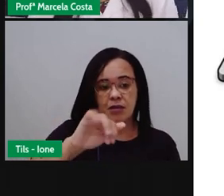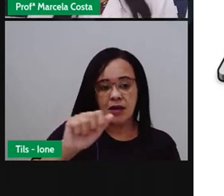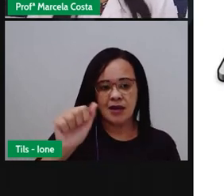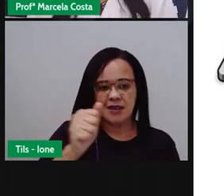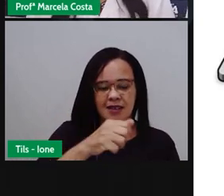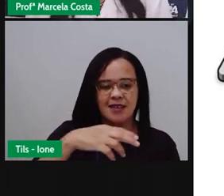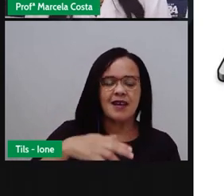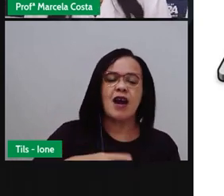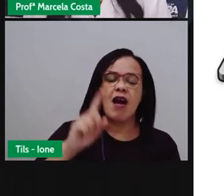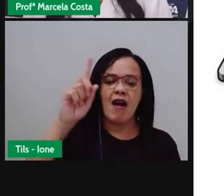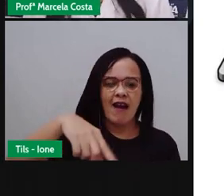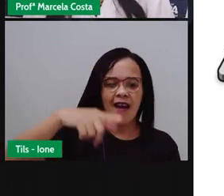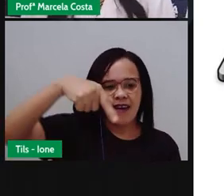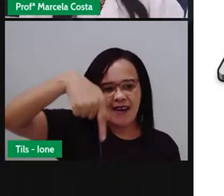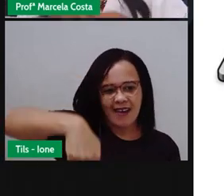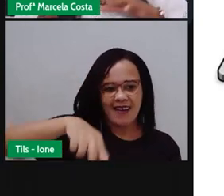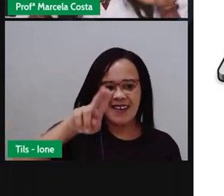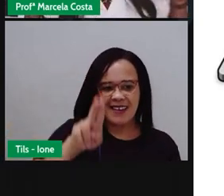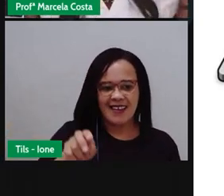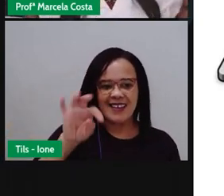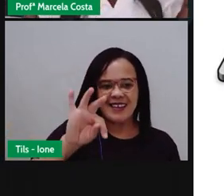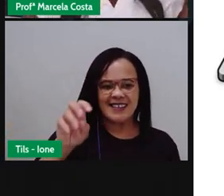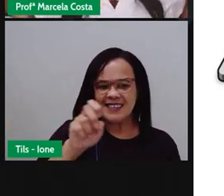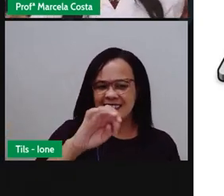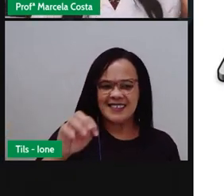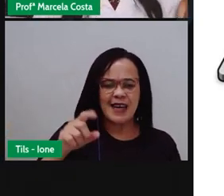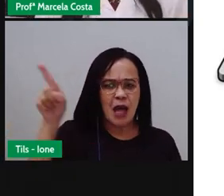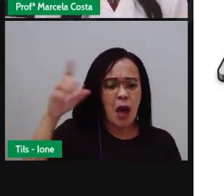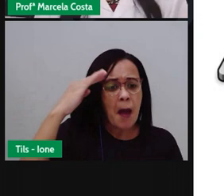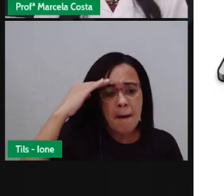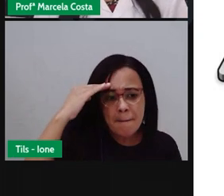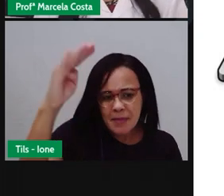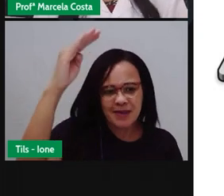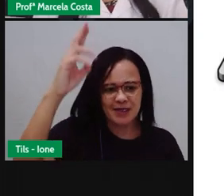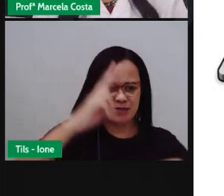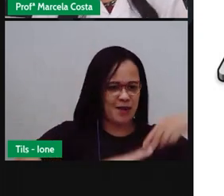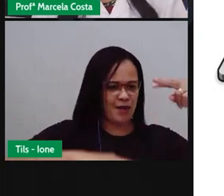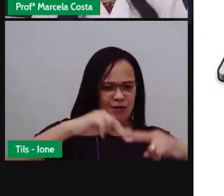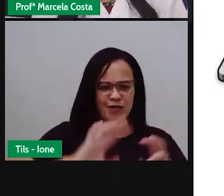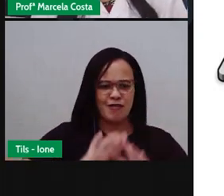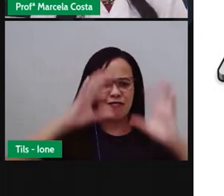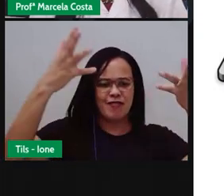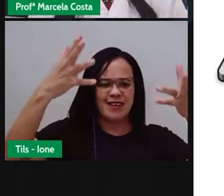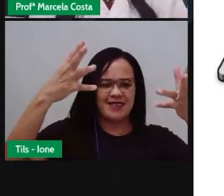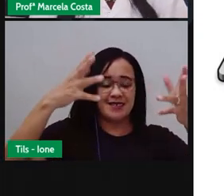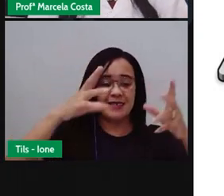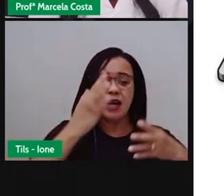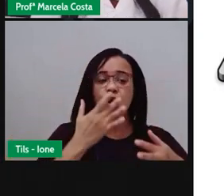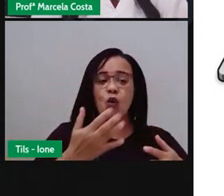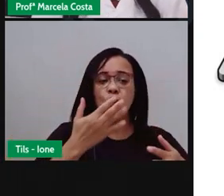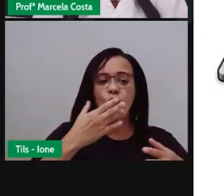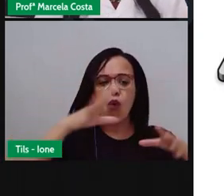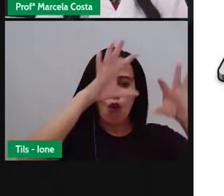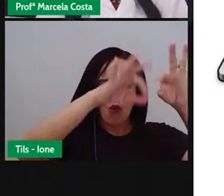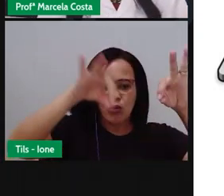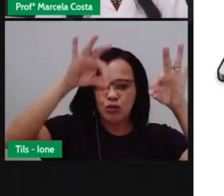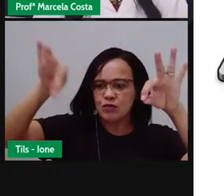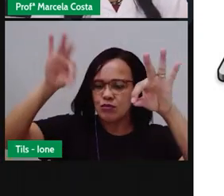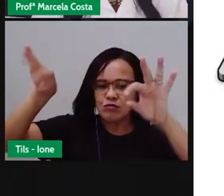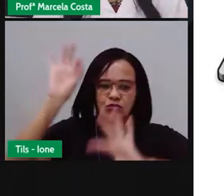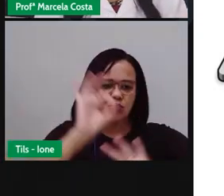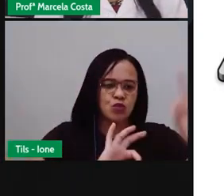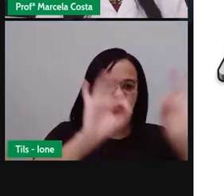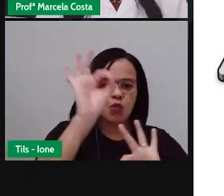acender fogueira em frente das casas, de enfeitar com banderolas coloridas, de se colocar